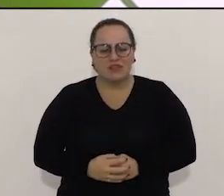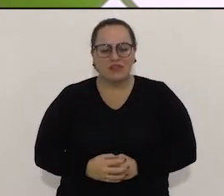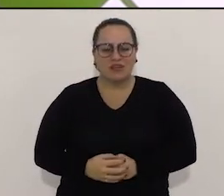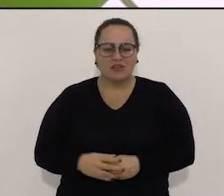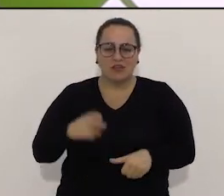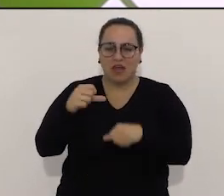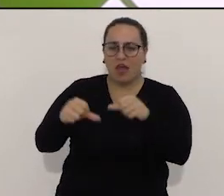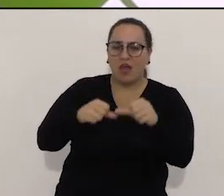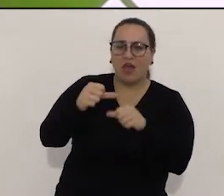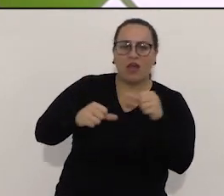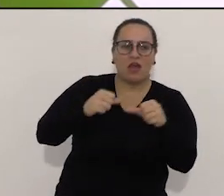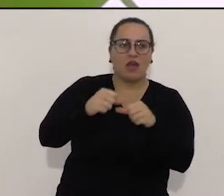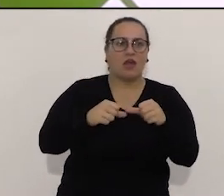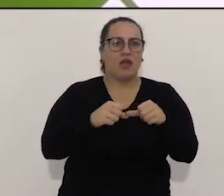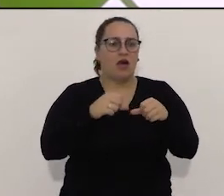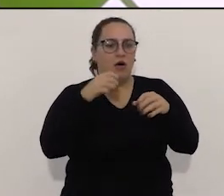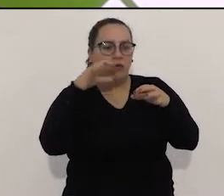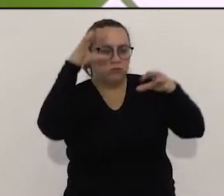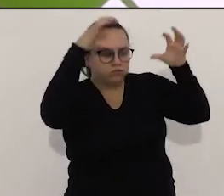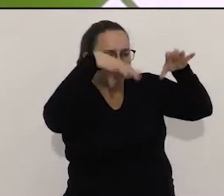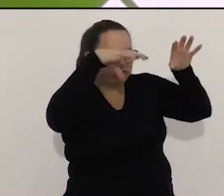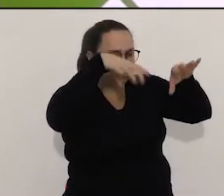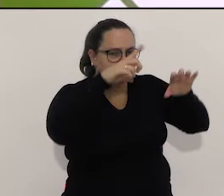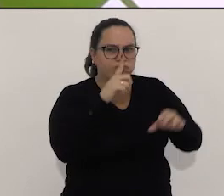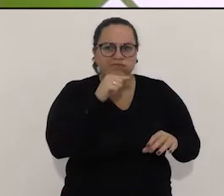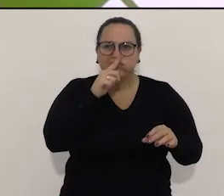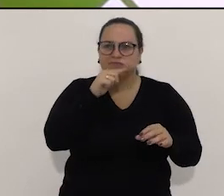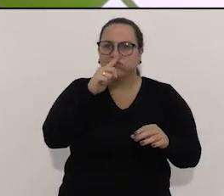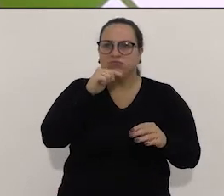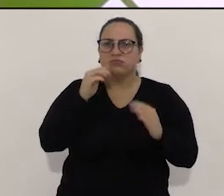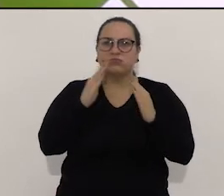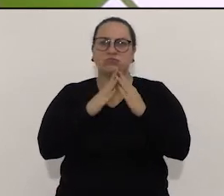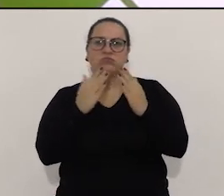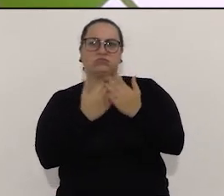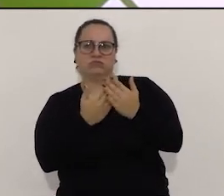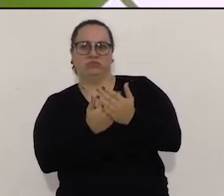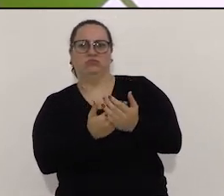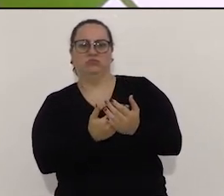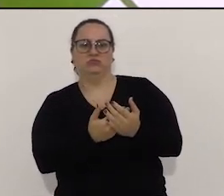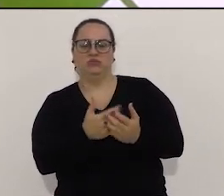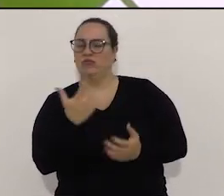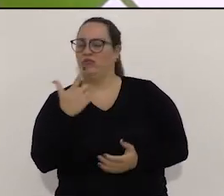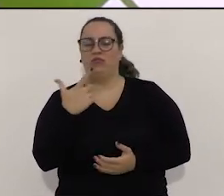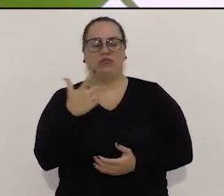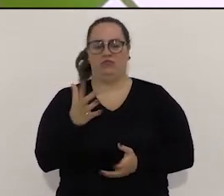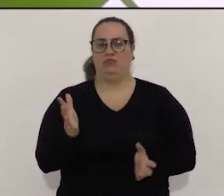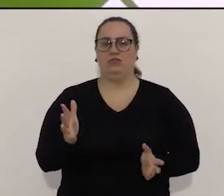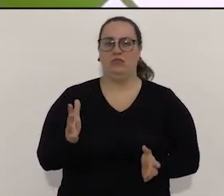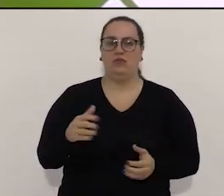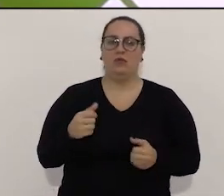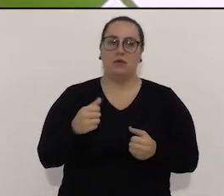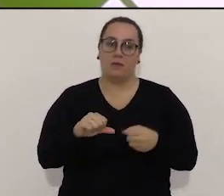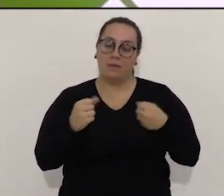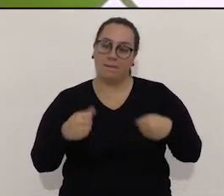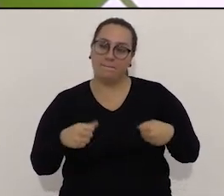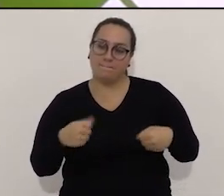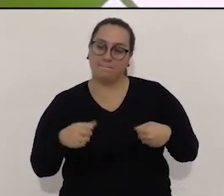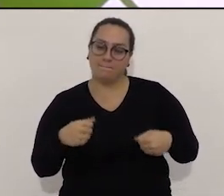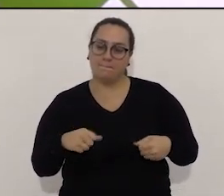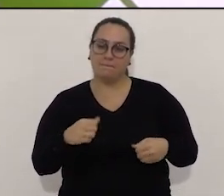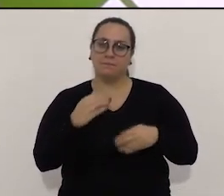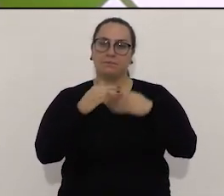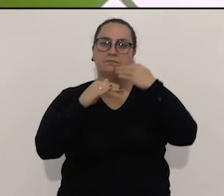não tem condição de mexer em uma estrutura mínima que cai água dentro da escola? Não dá. Então, construir pelo menos três creches no nosso governo,